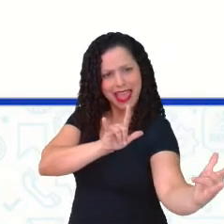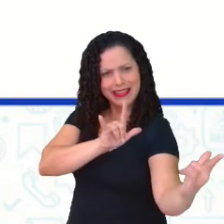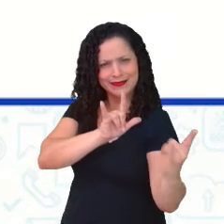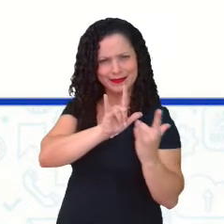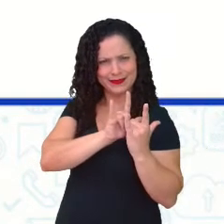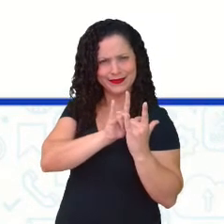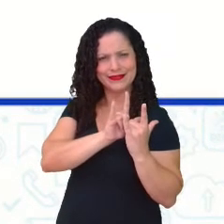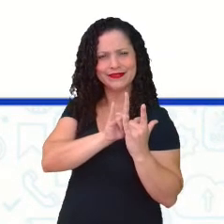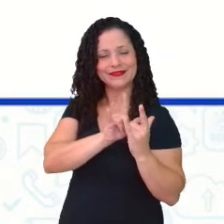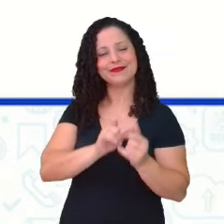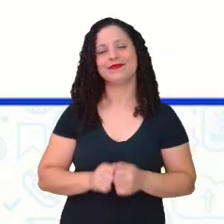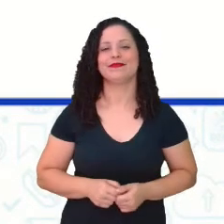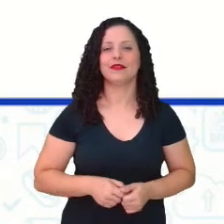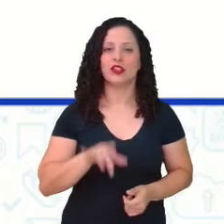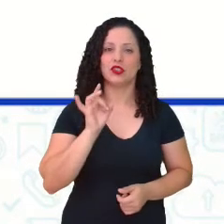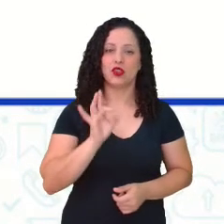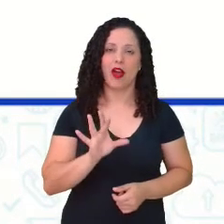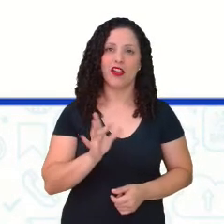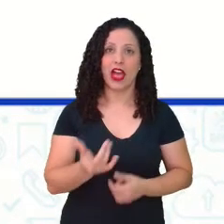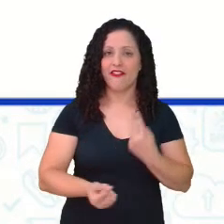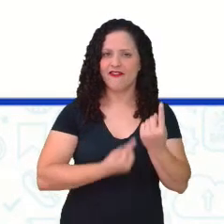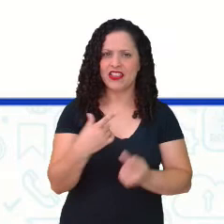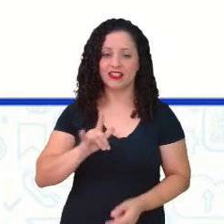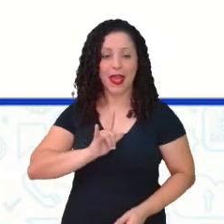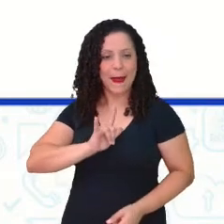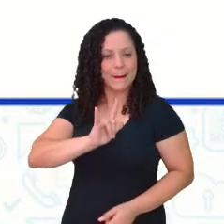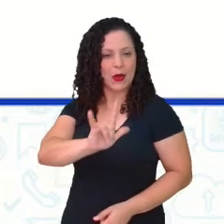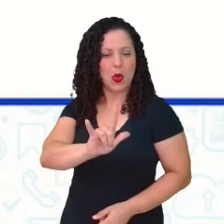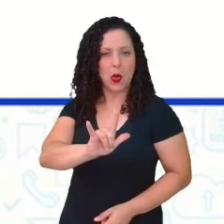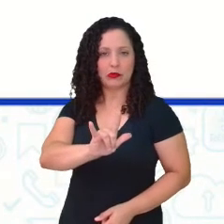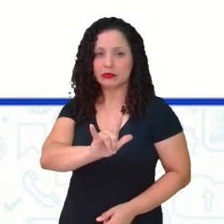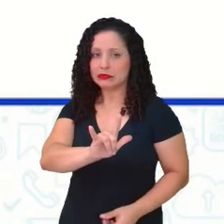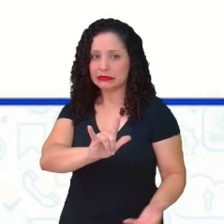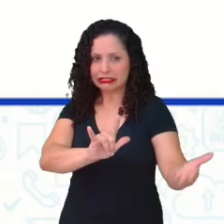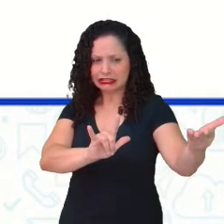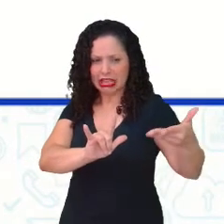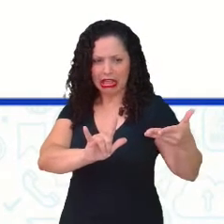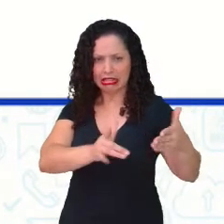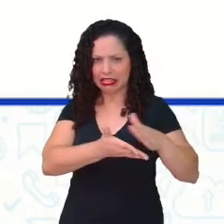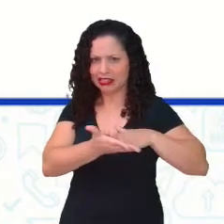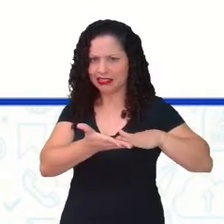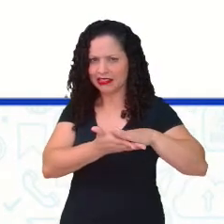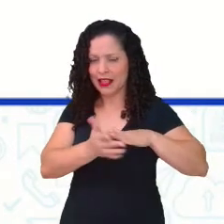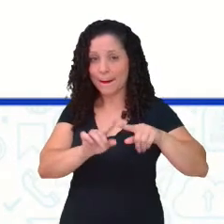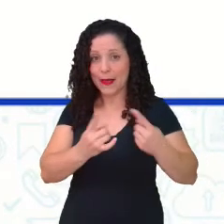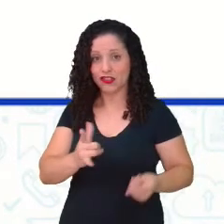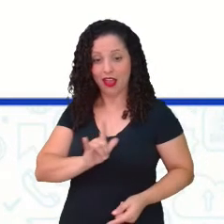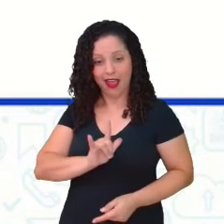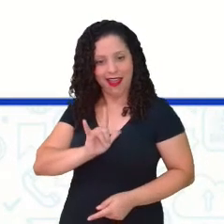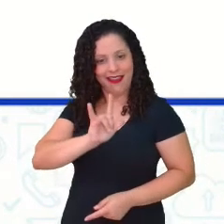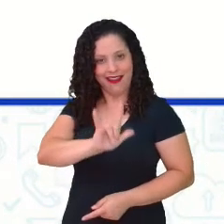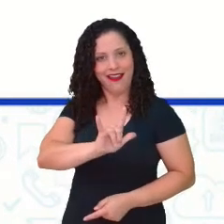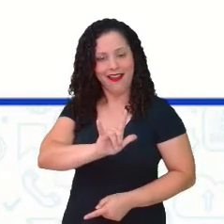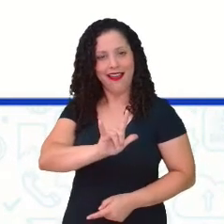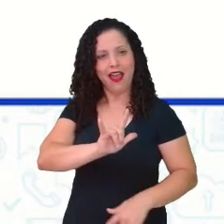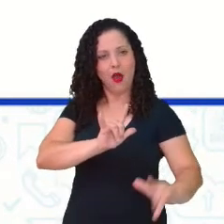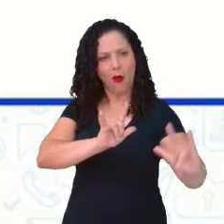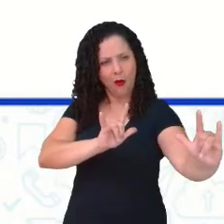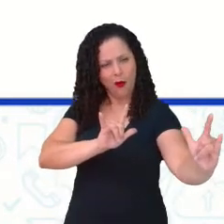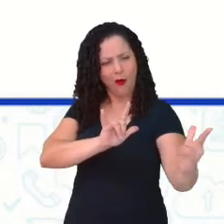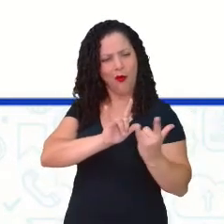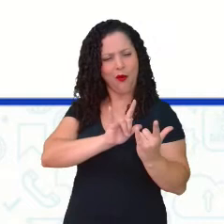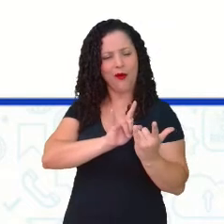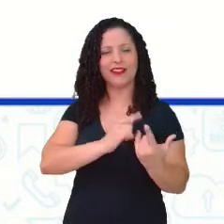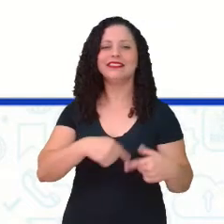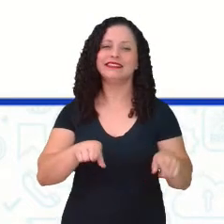Nem sempre, não é? Damos amor e recebemos amor. Mas quando fazemos isso, nós nunca nos perdemos,